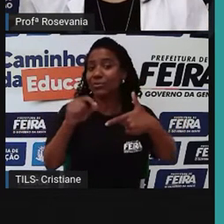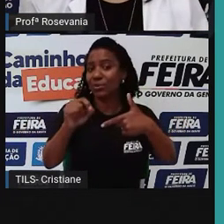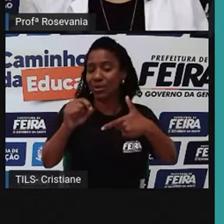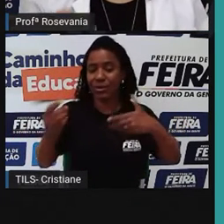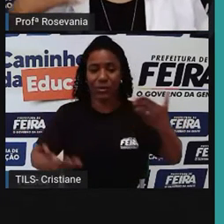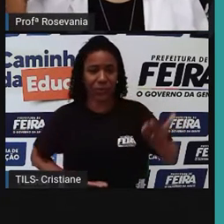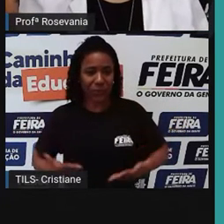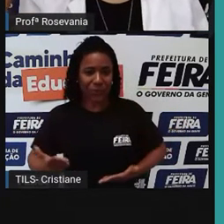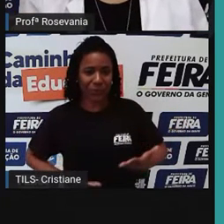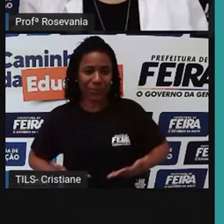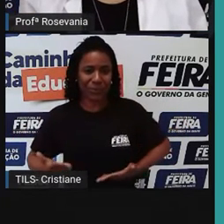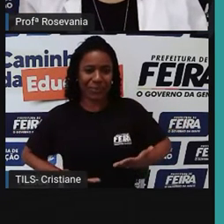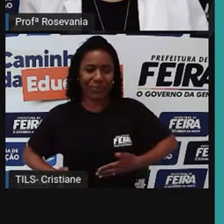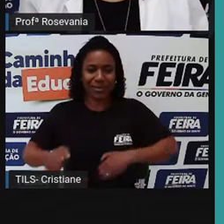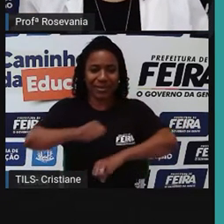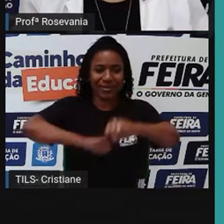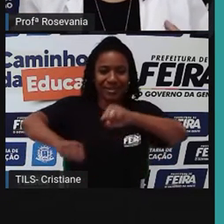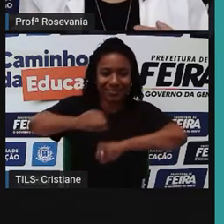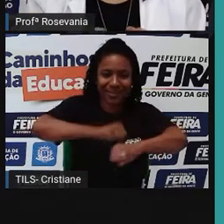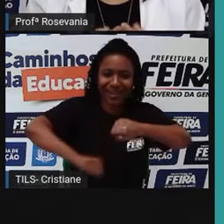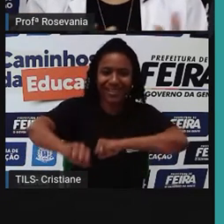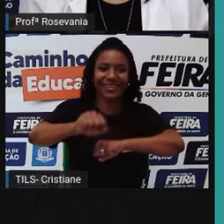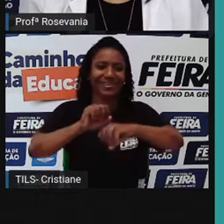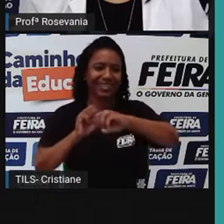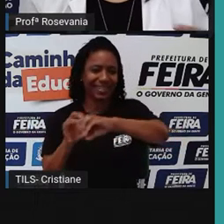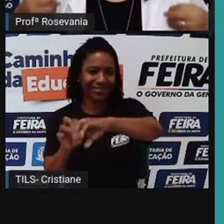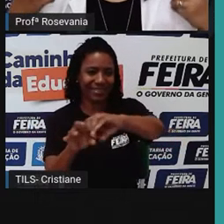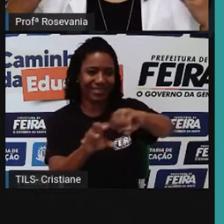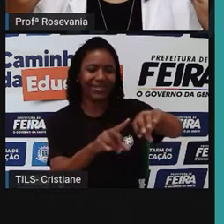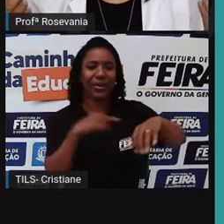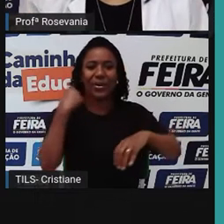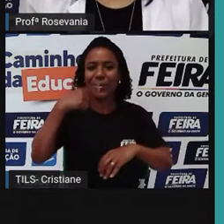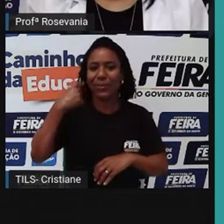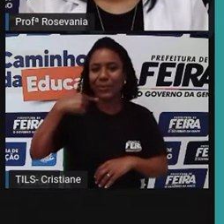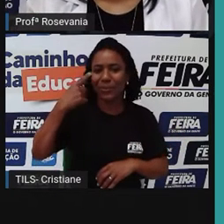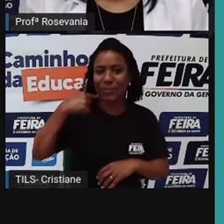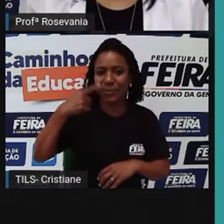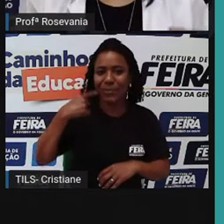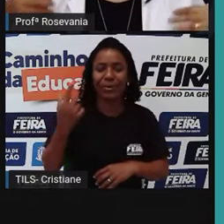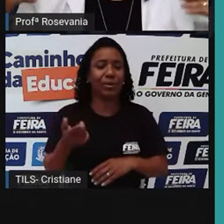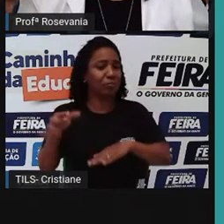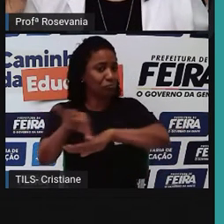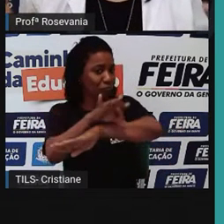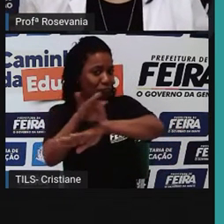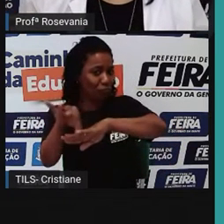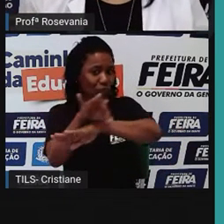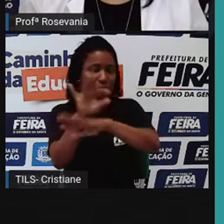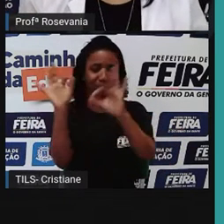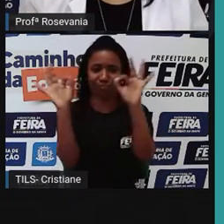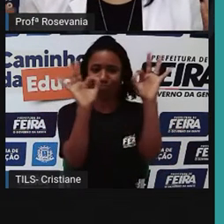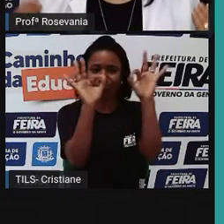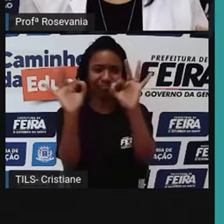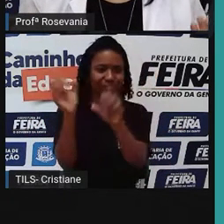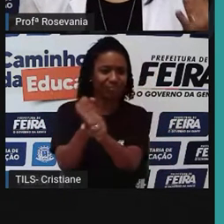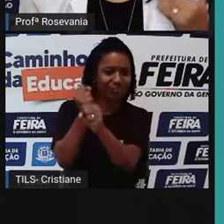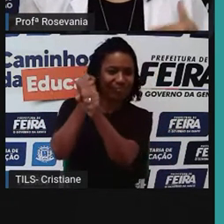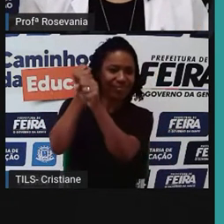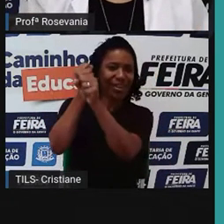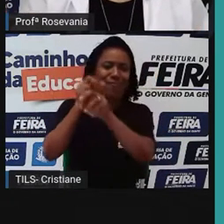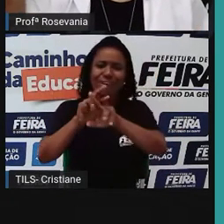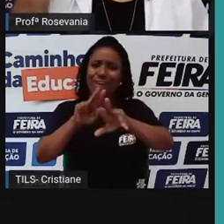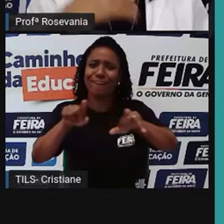de educação, serviços na área de advocacia, serviços de engenharia. Tem uma série de serviços que